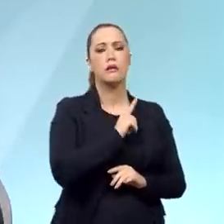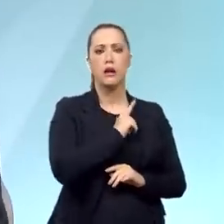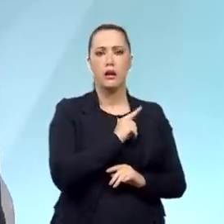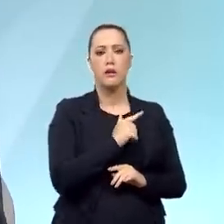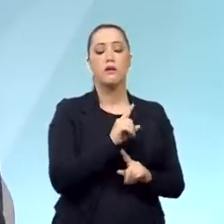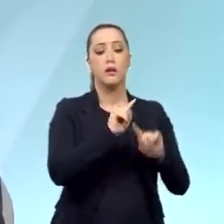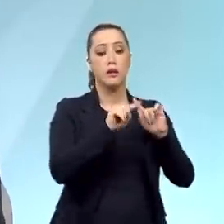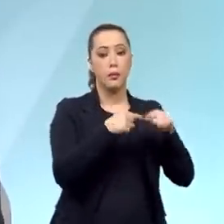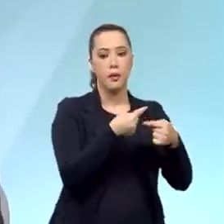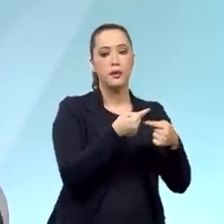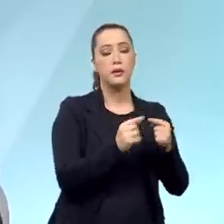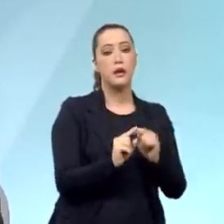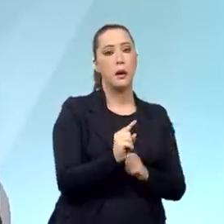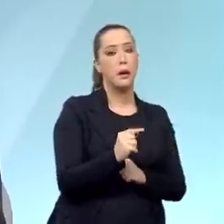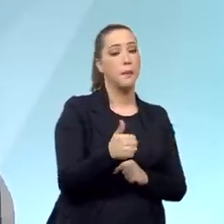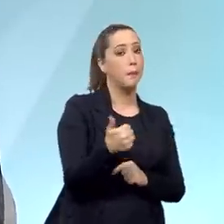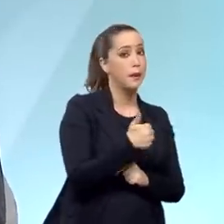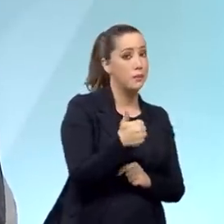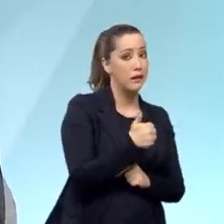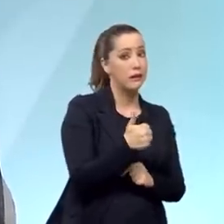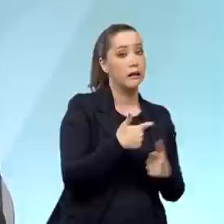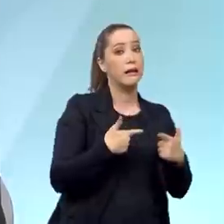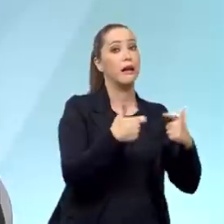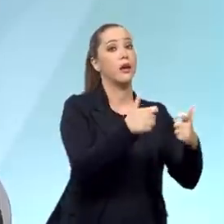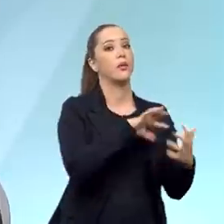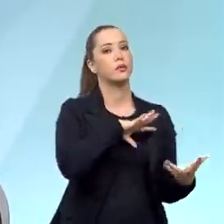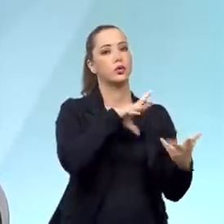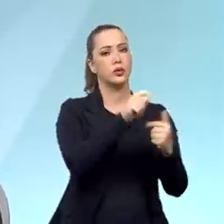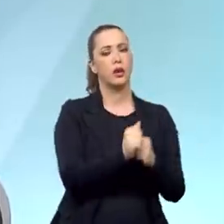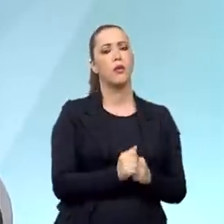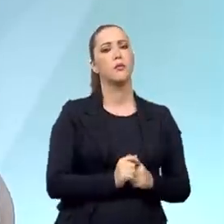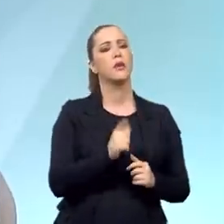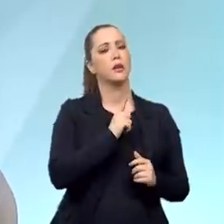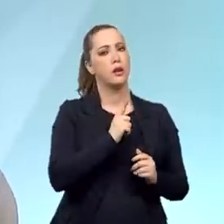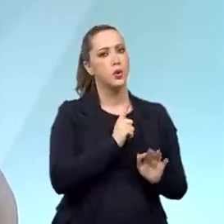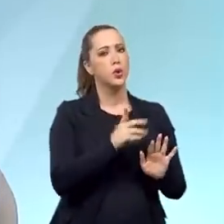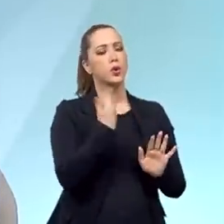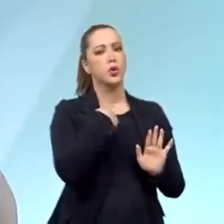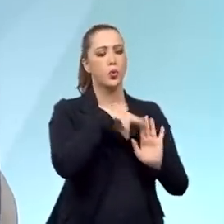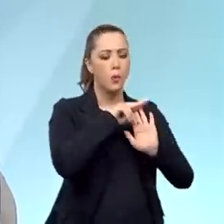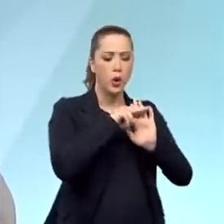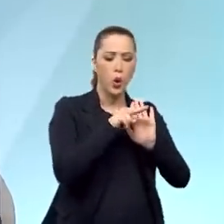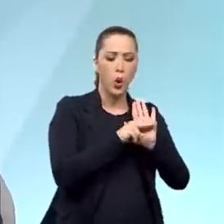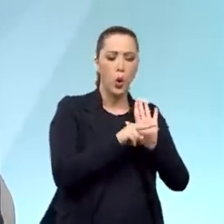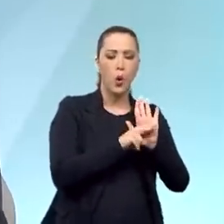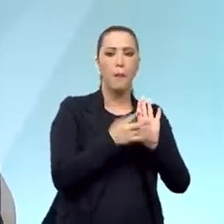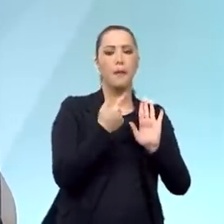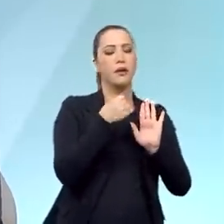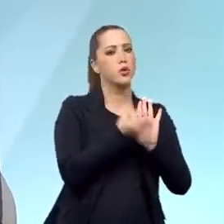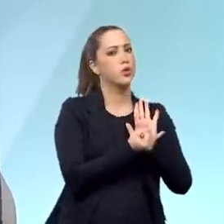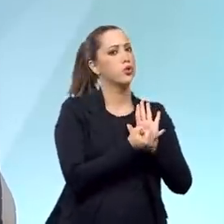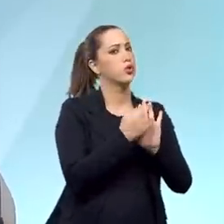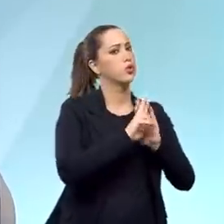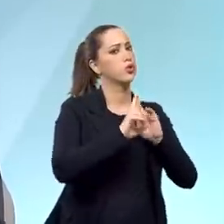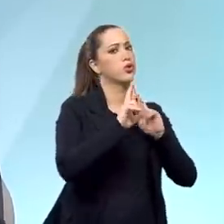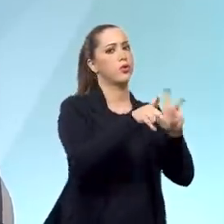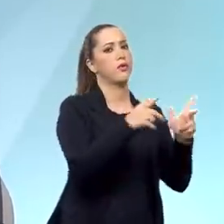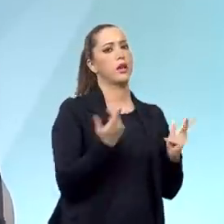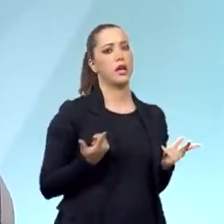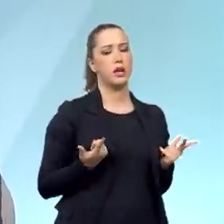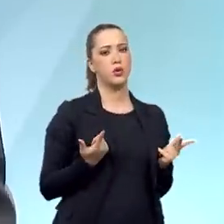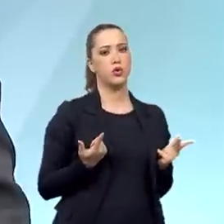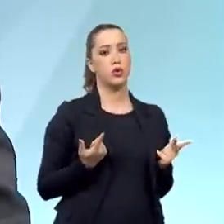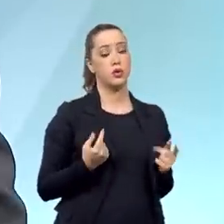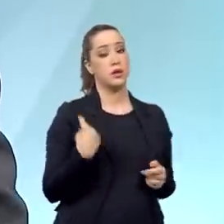E essa doutrina era uma doutrina defensivista. Então, era muito diferente do que se estava vendo da guerra de